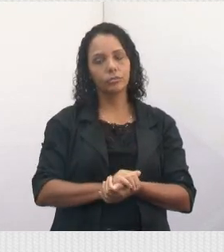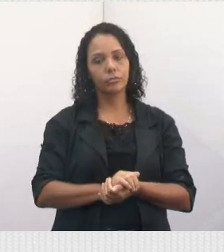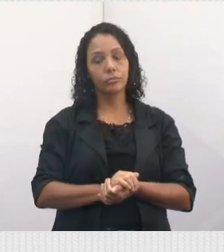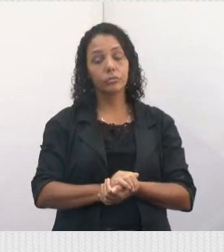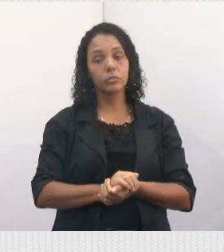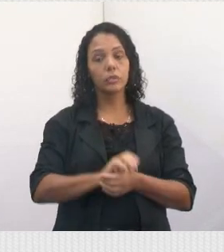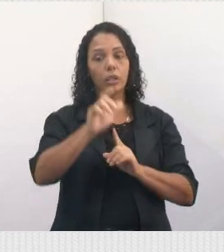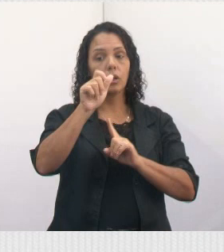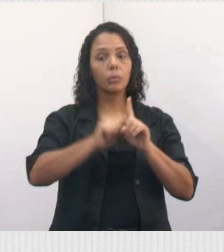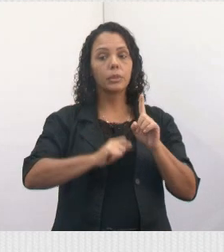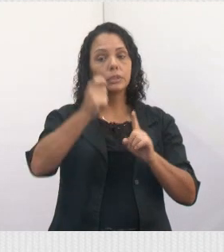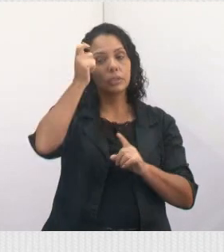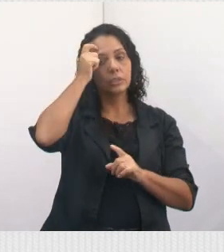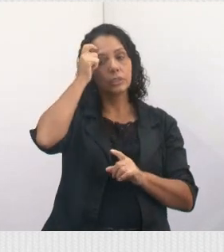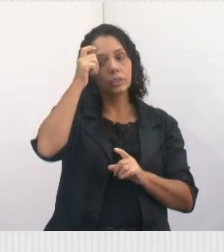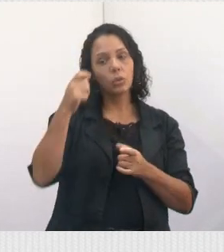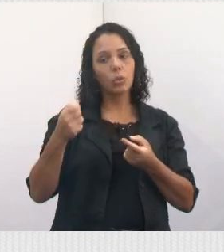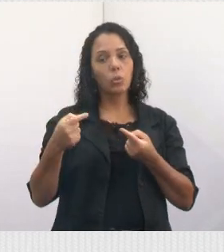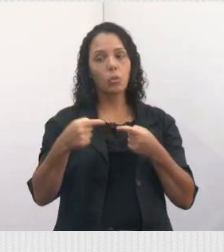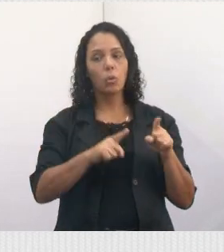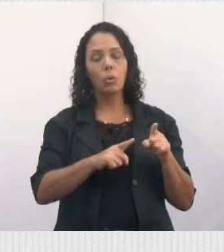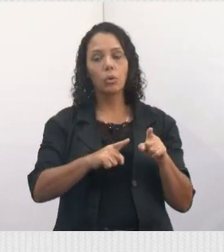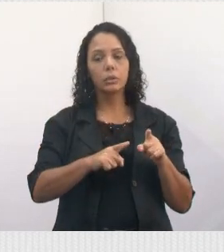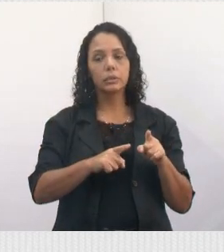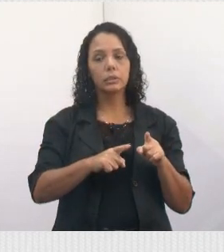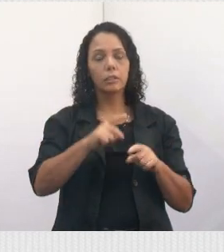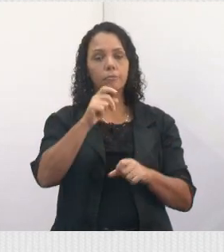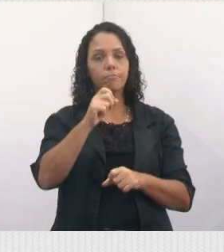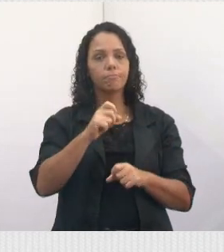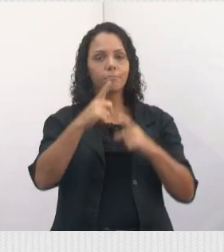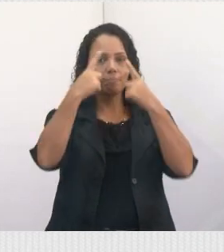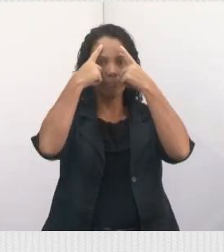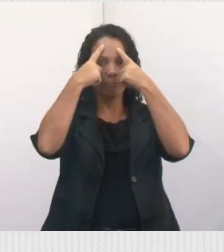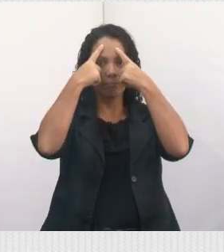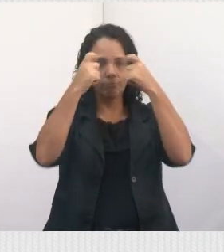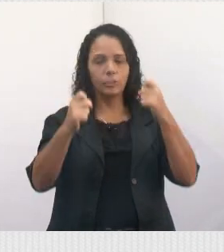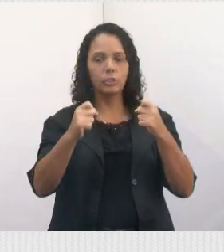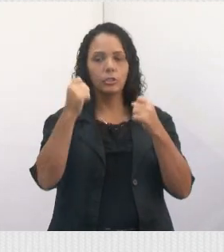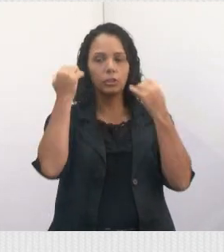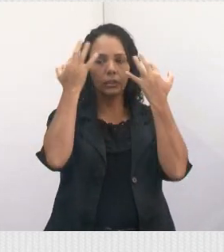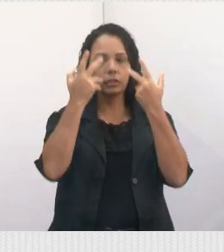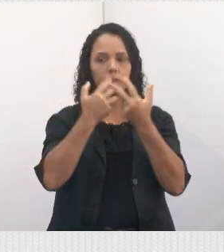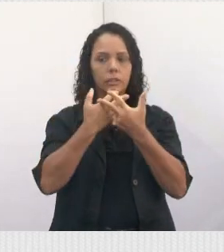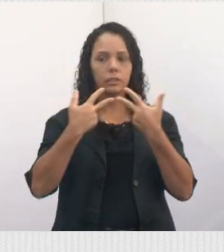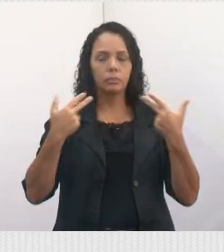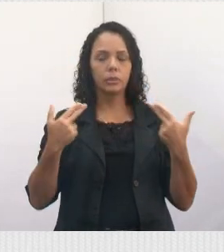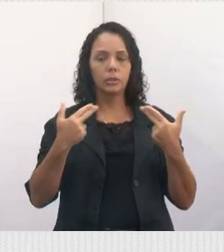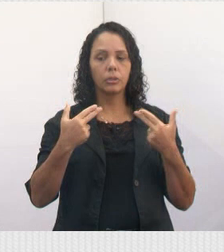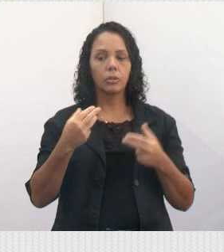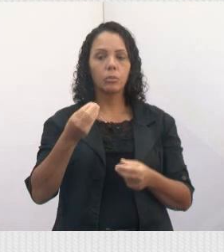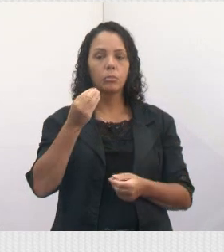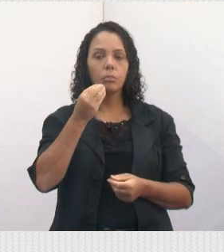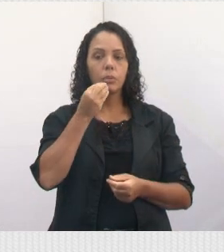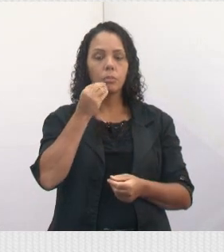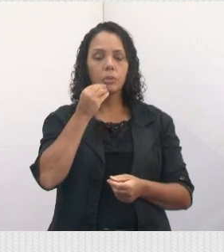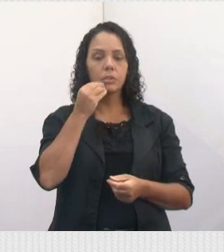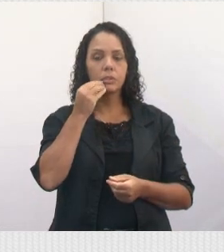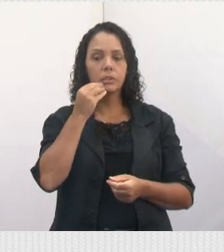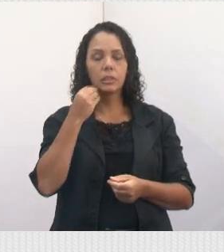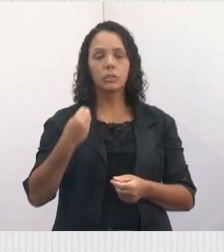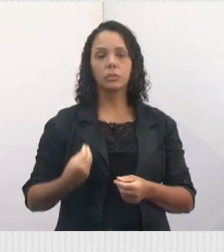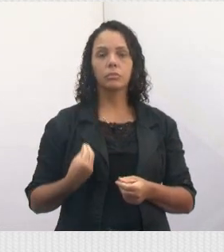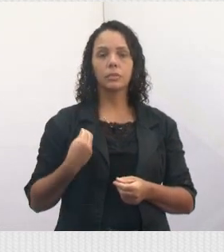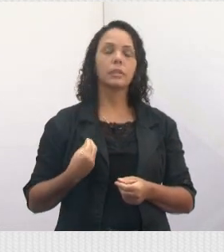conscientização contra a violência animal. Então, gente, é uma oportunidade para celebrarmos a vida e o amor incondicional que os animais nos